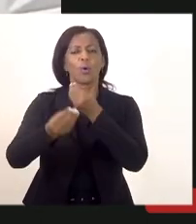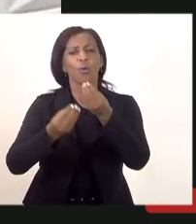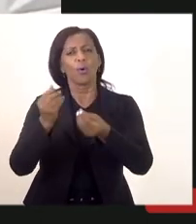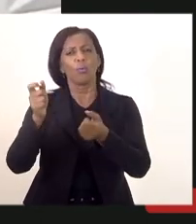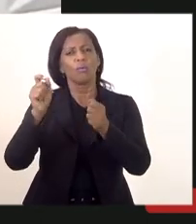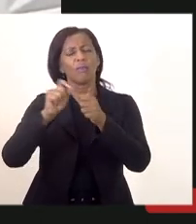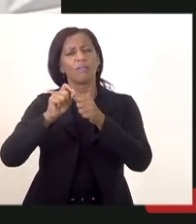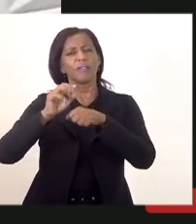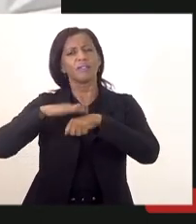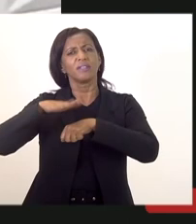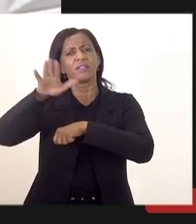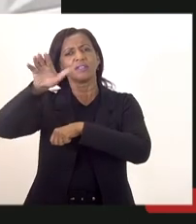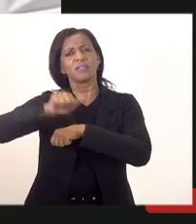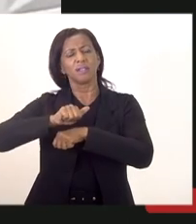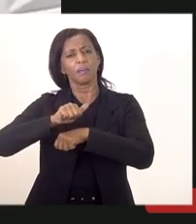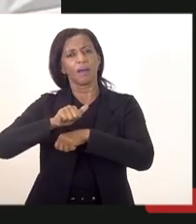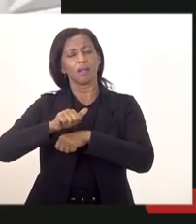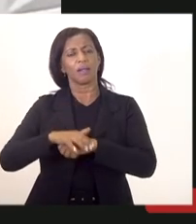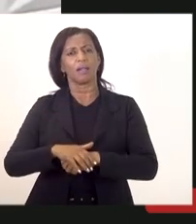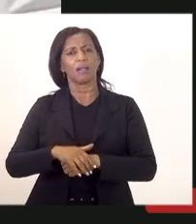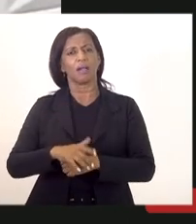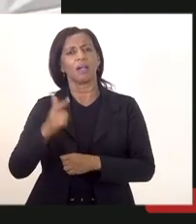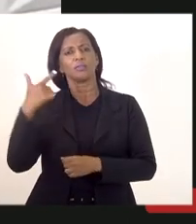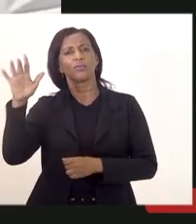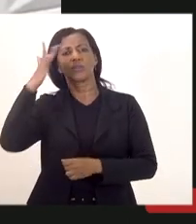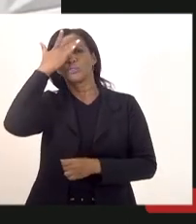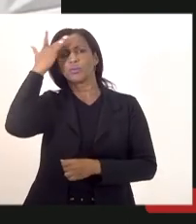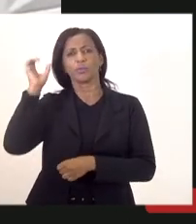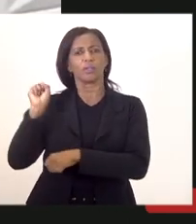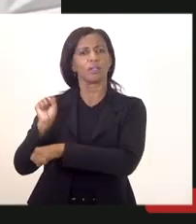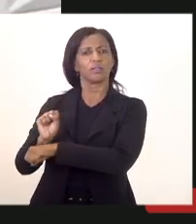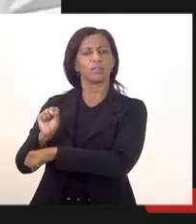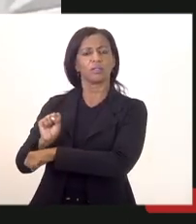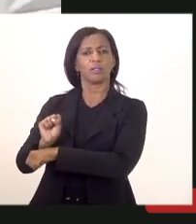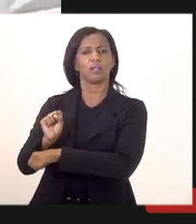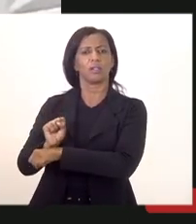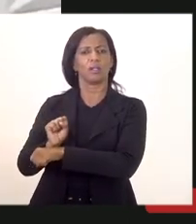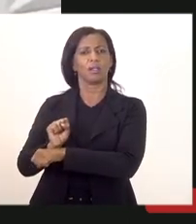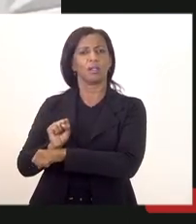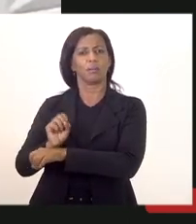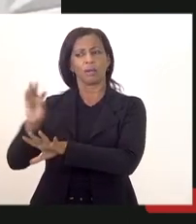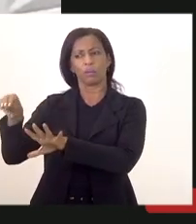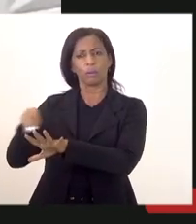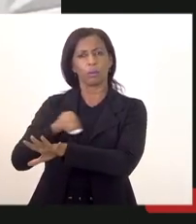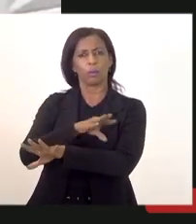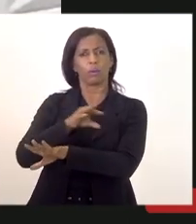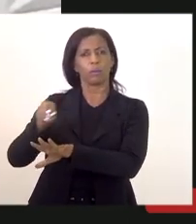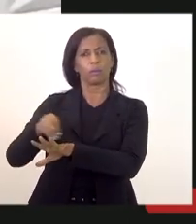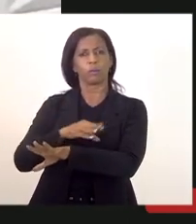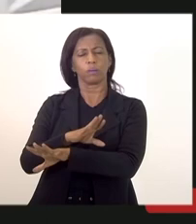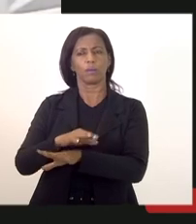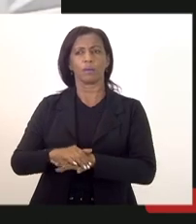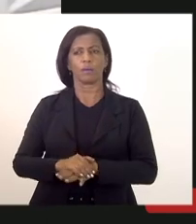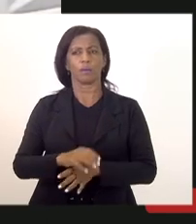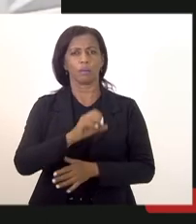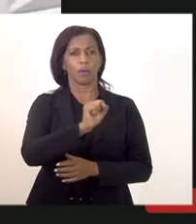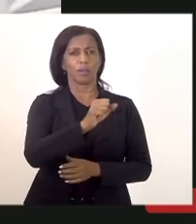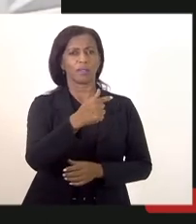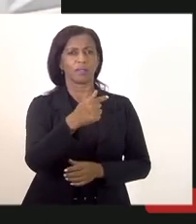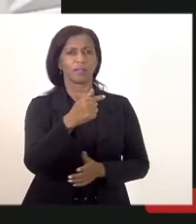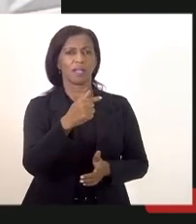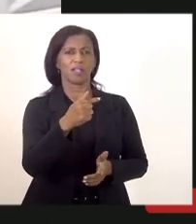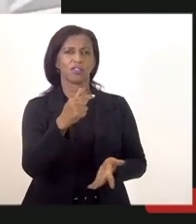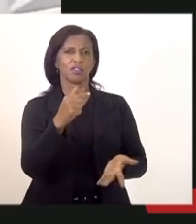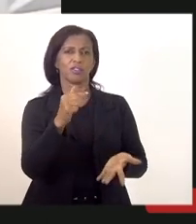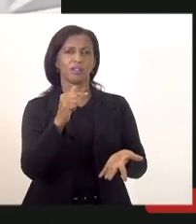convocação dos demais reservas né para preenchimento a princípio das 87 vagas ali faltante